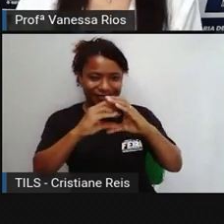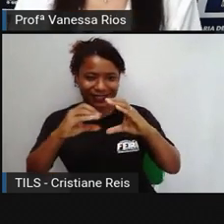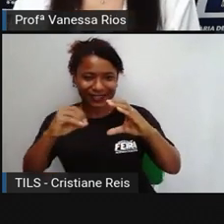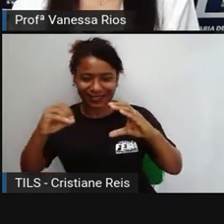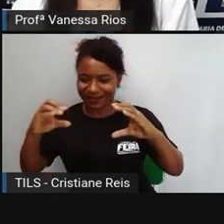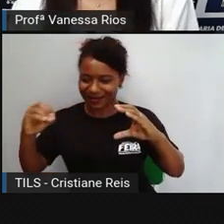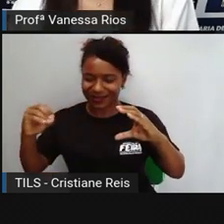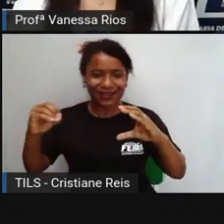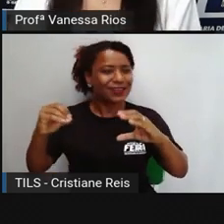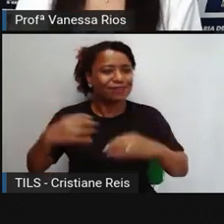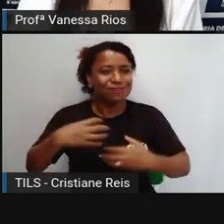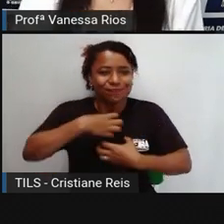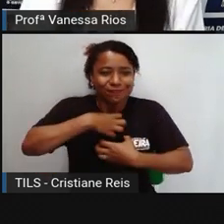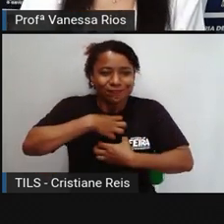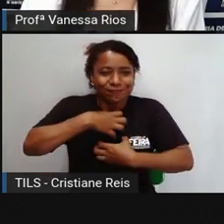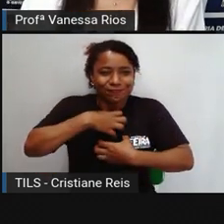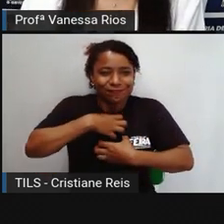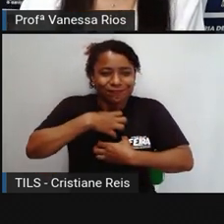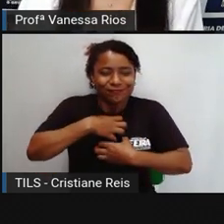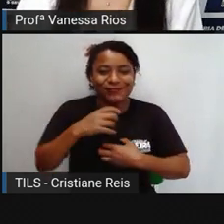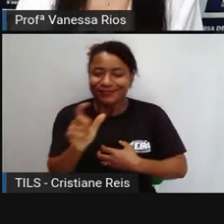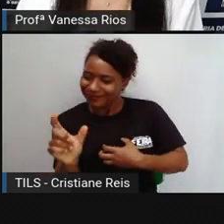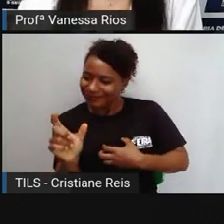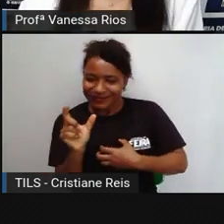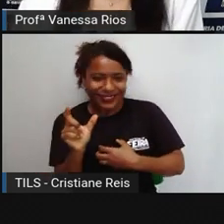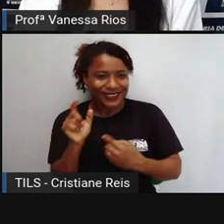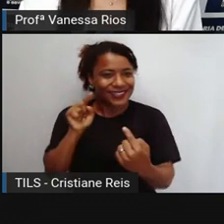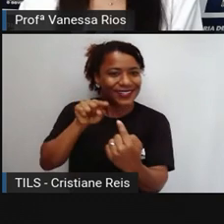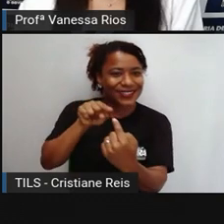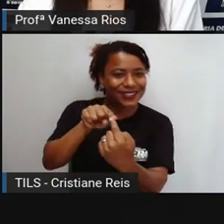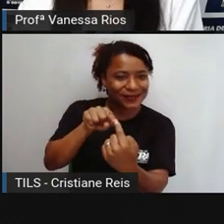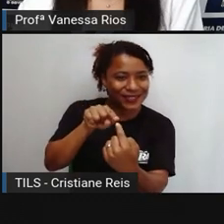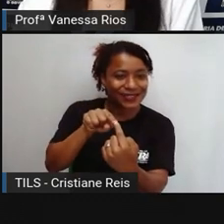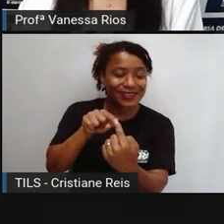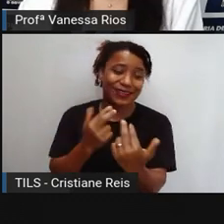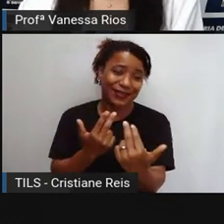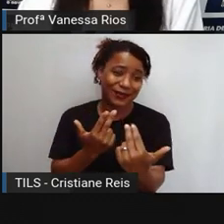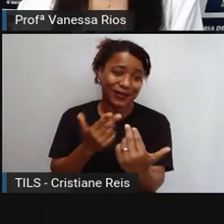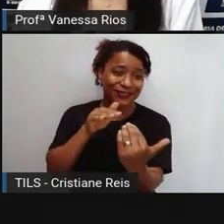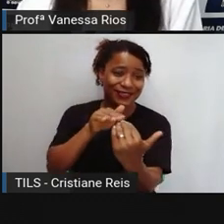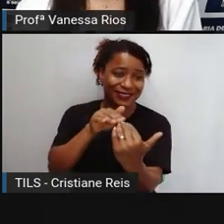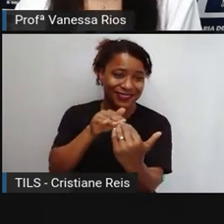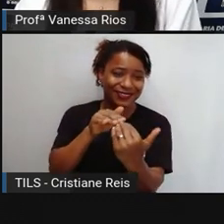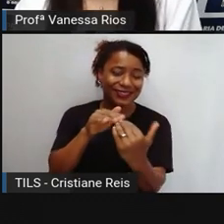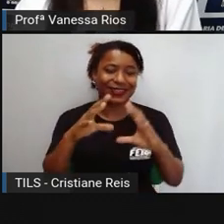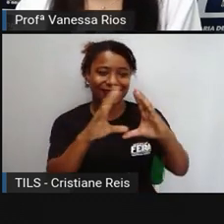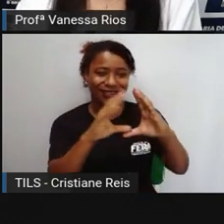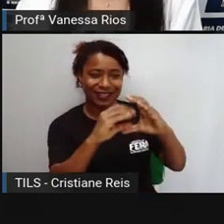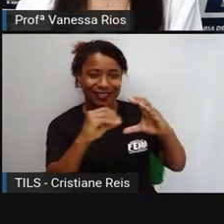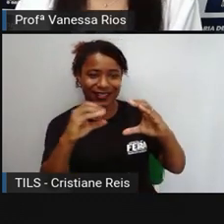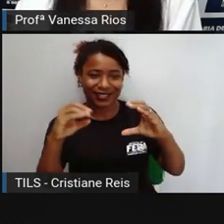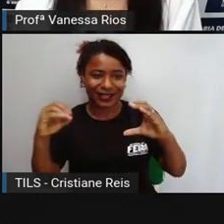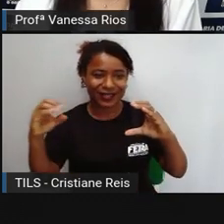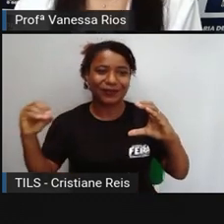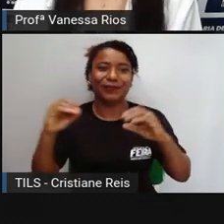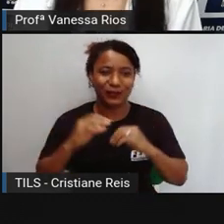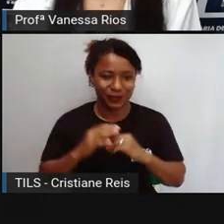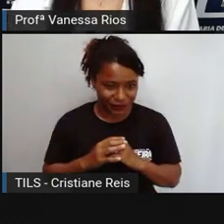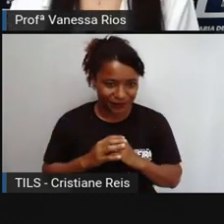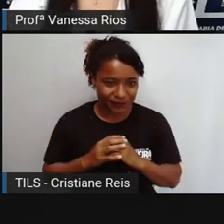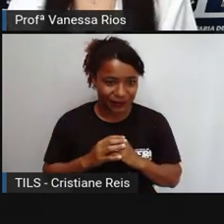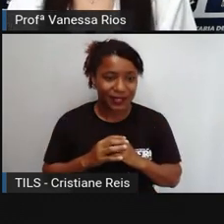determinada emoção, a determinada palavra. E isso ganha aí, em algumas situações, uma tradução